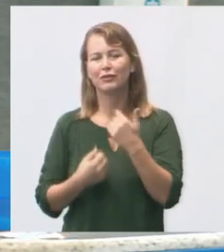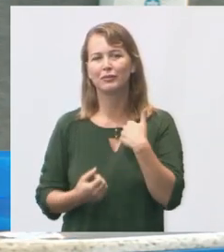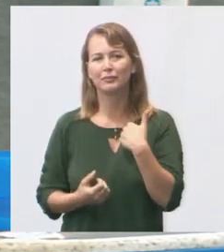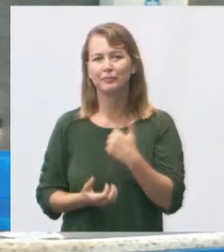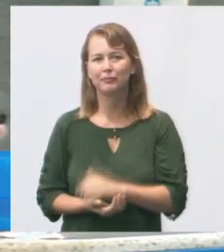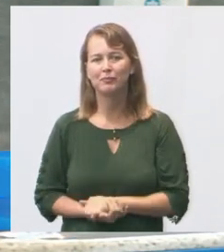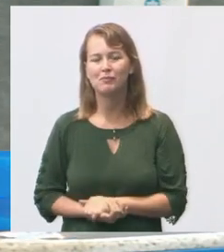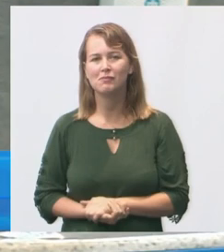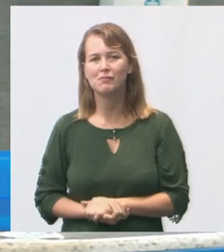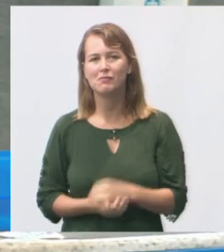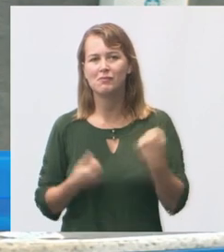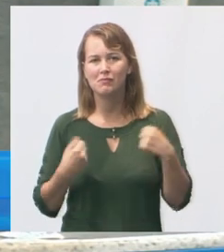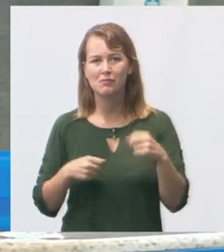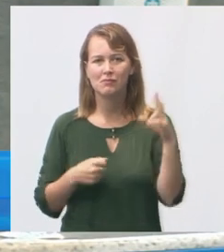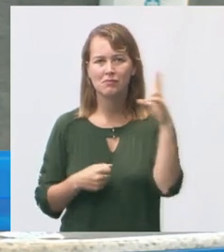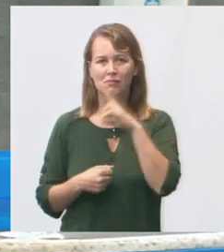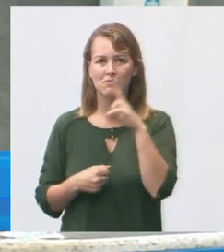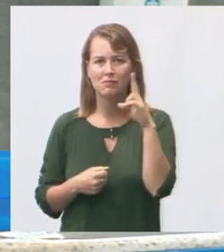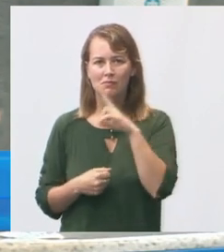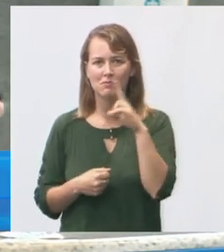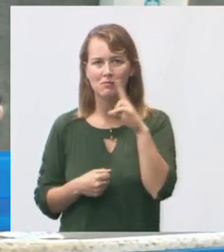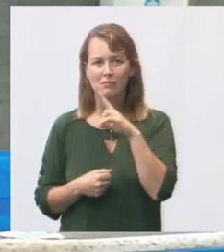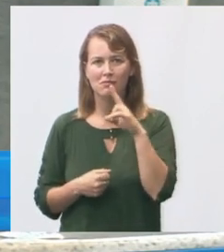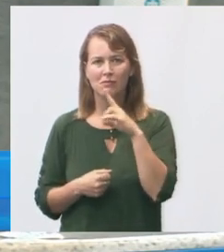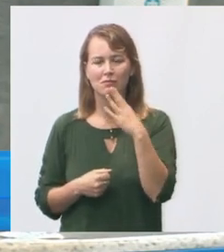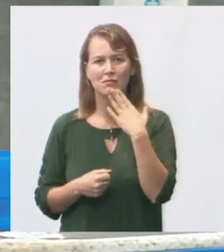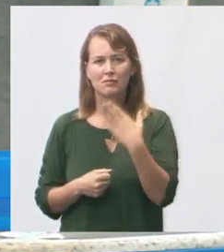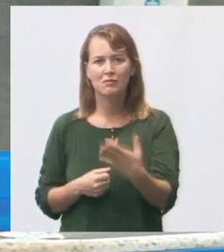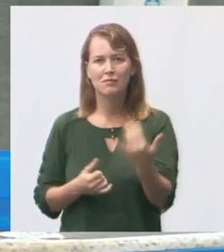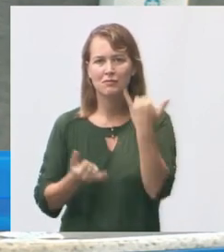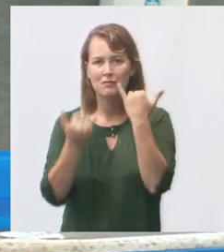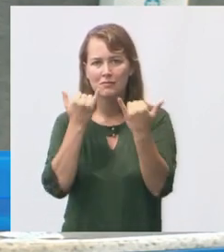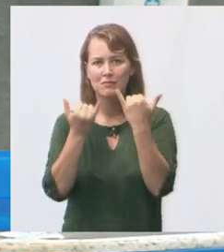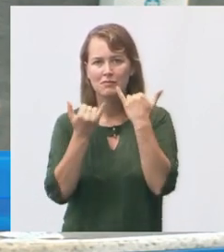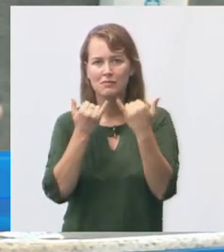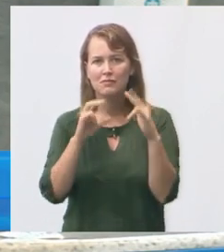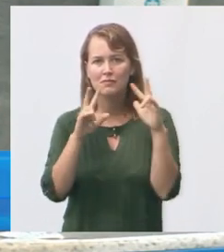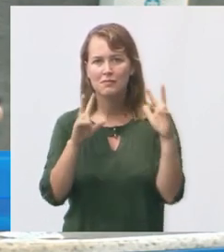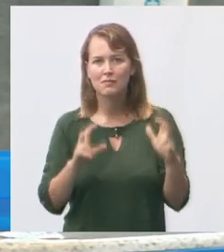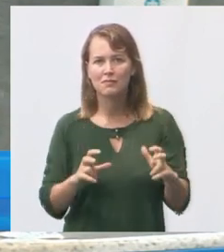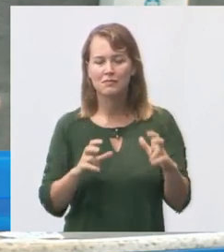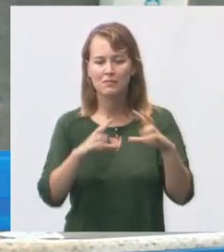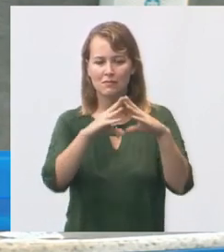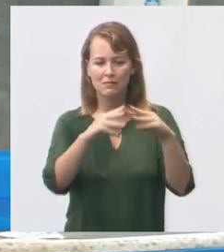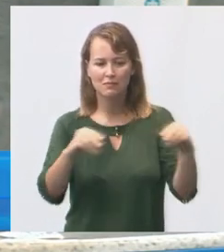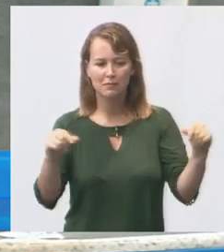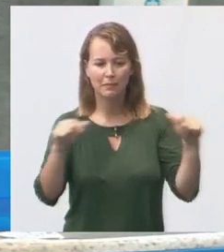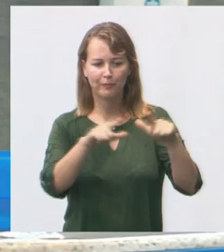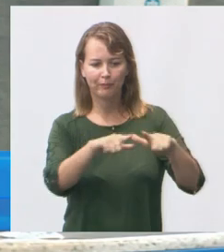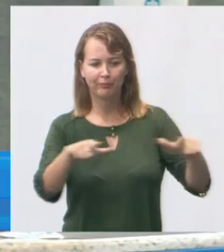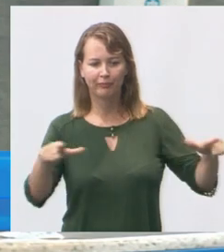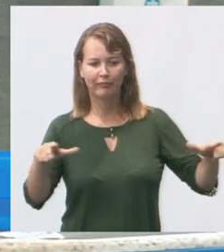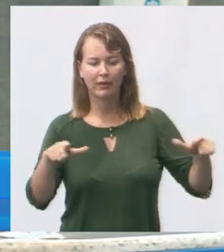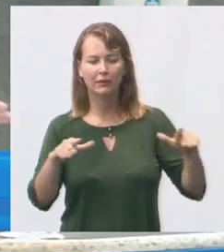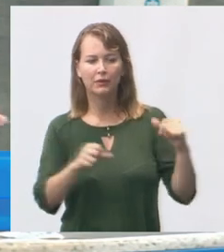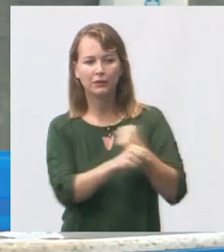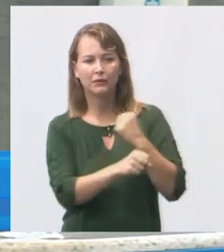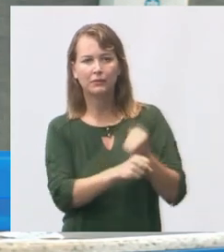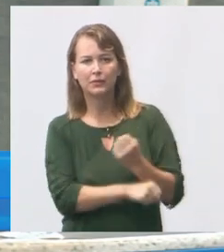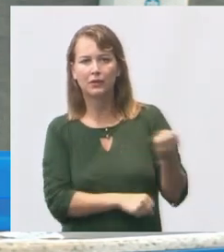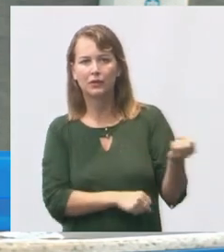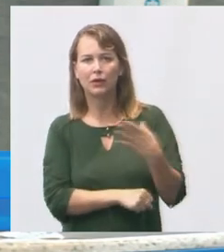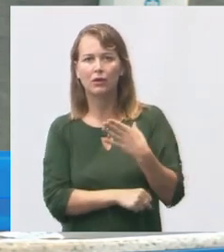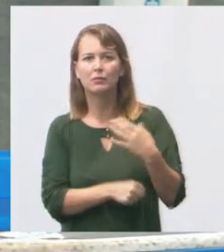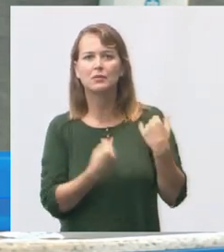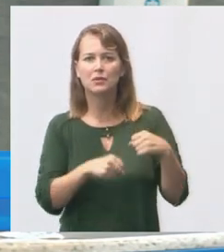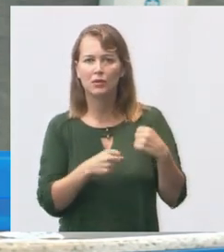então necessidade mais urgente pedido de informação referente a desapropriação do terreno para construção de uma nova unidade não tem jeito tem